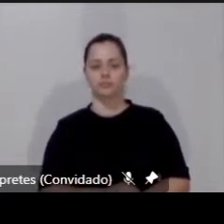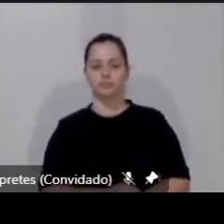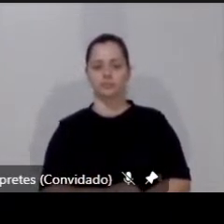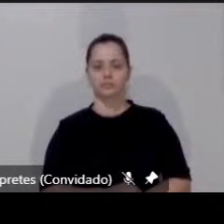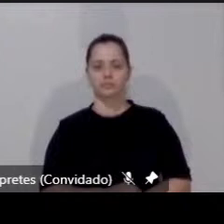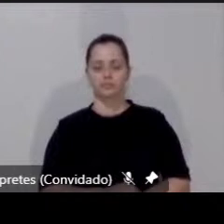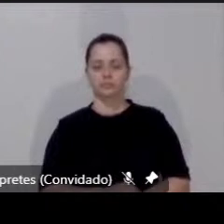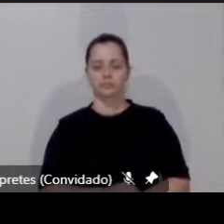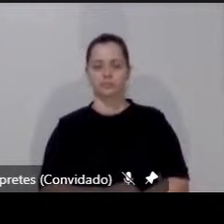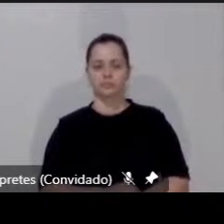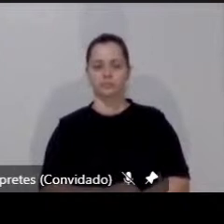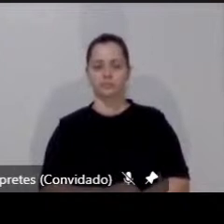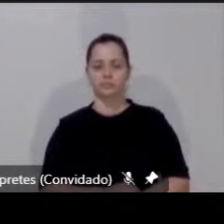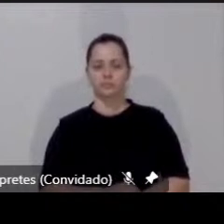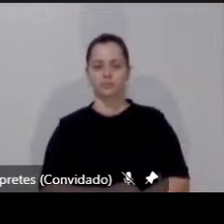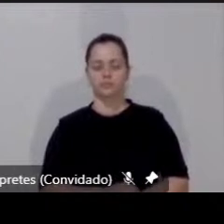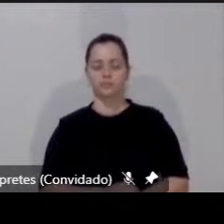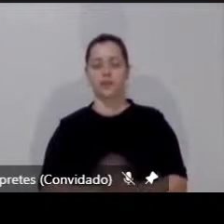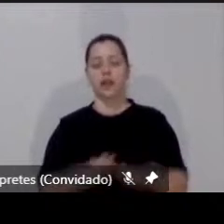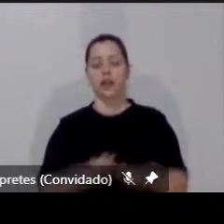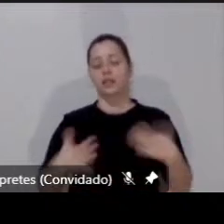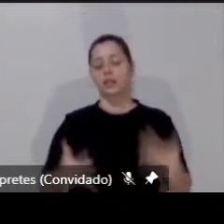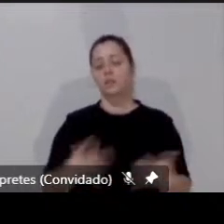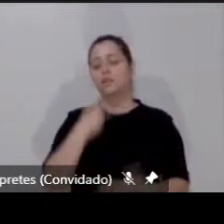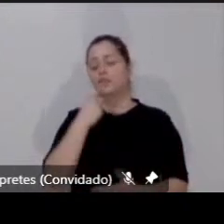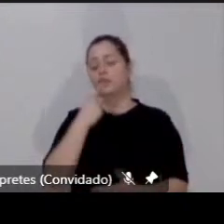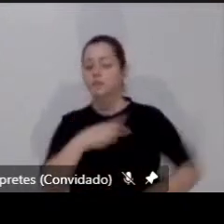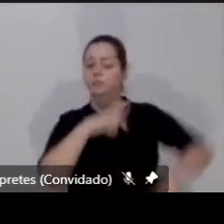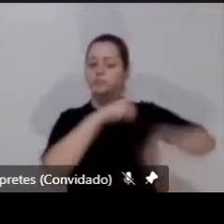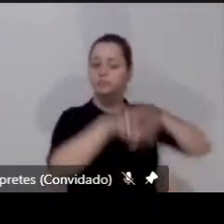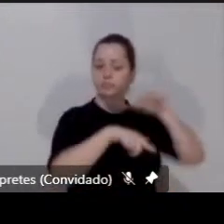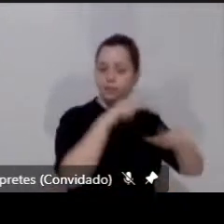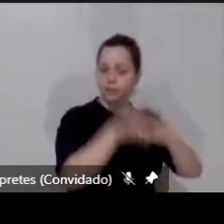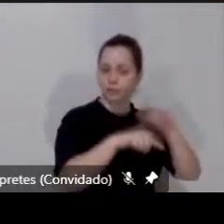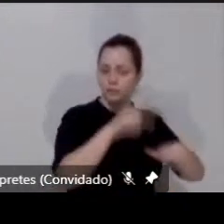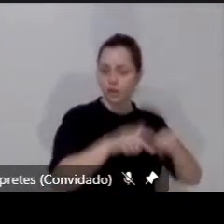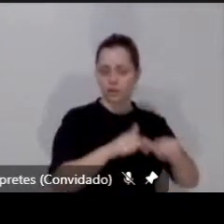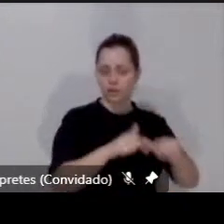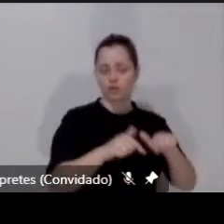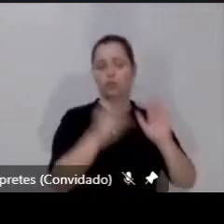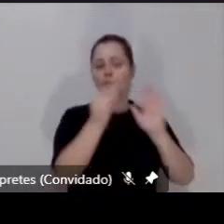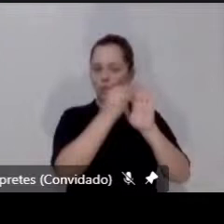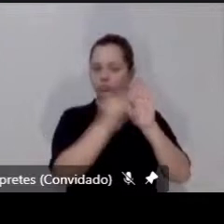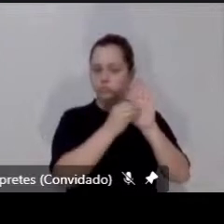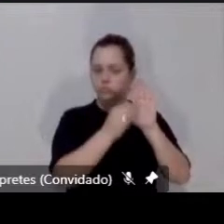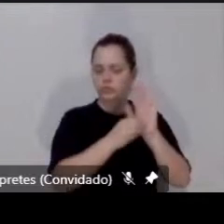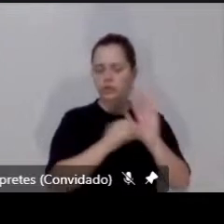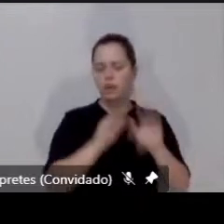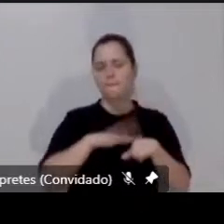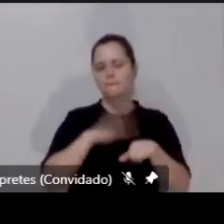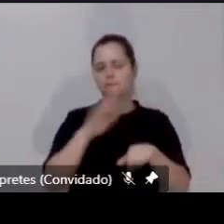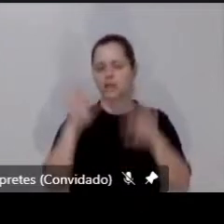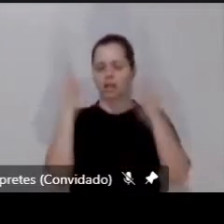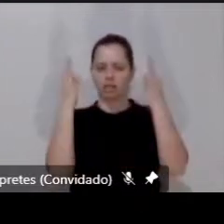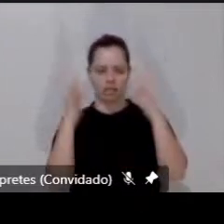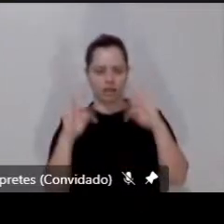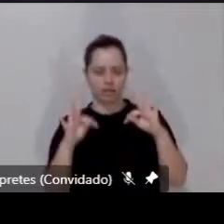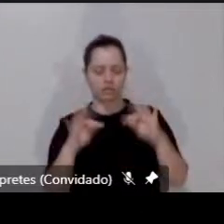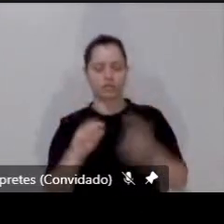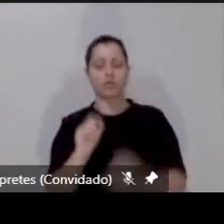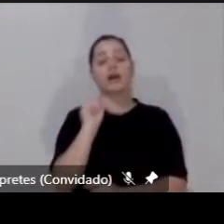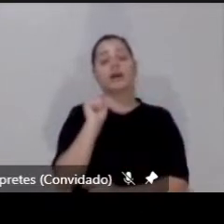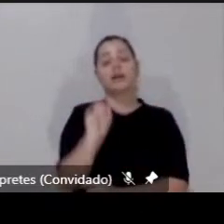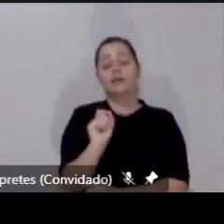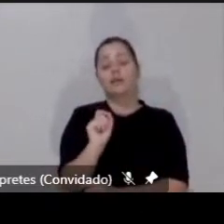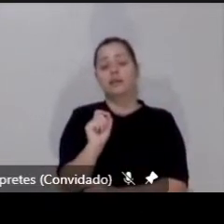Aí eu vou trabalhar com um conceito um pouco mais técnico, o conceito que no